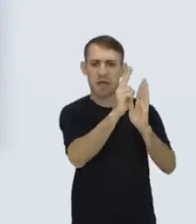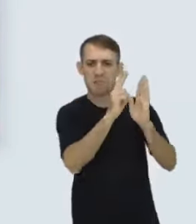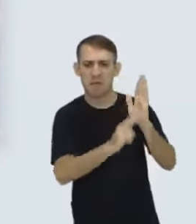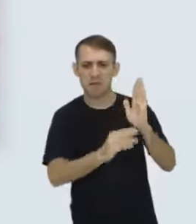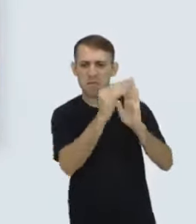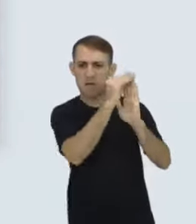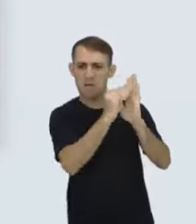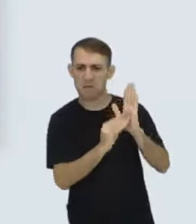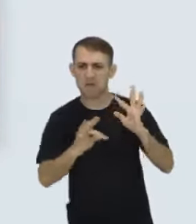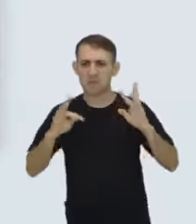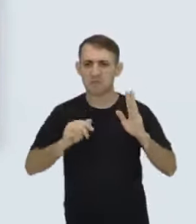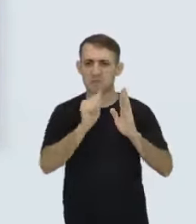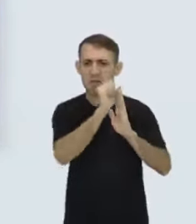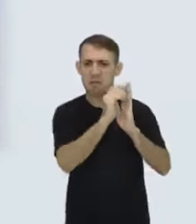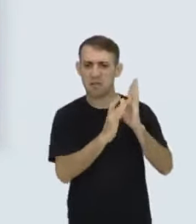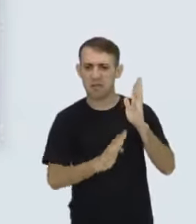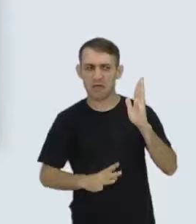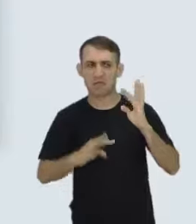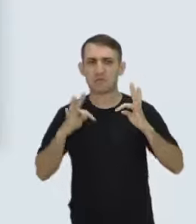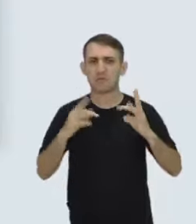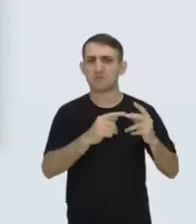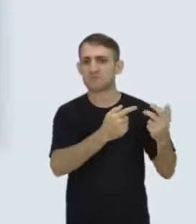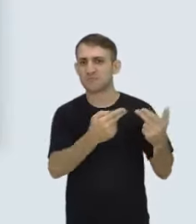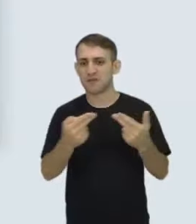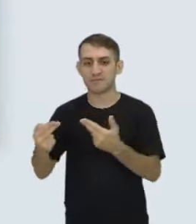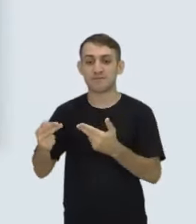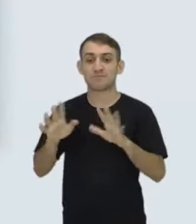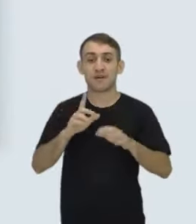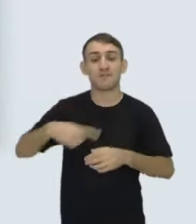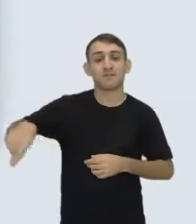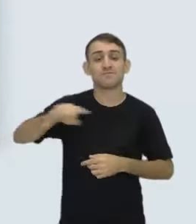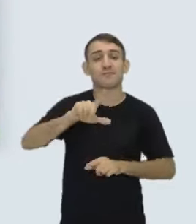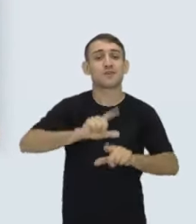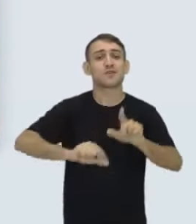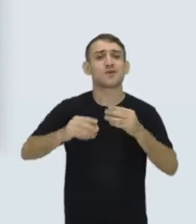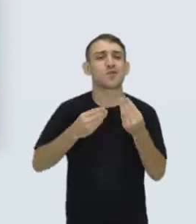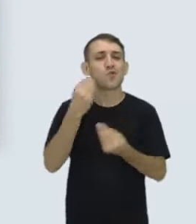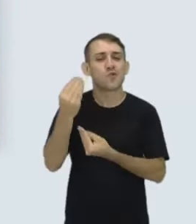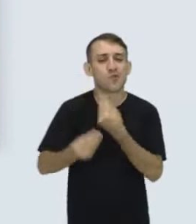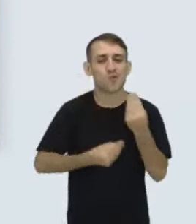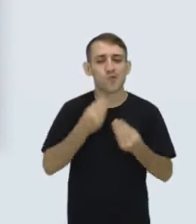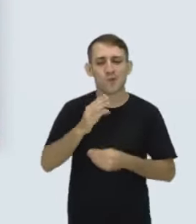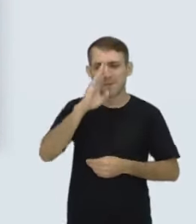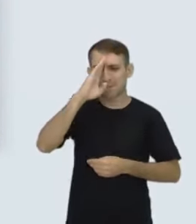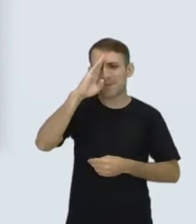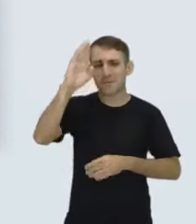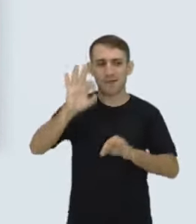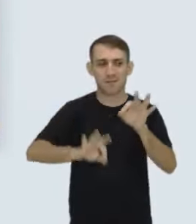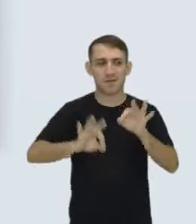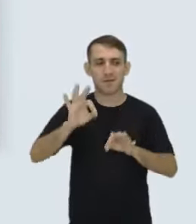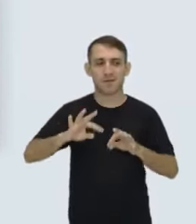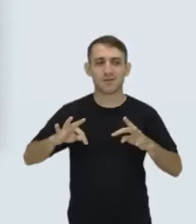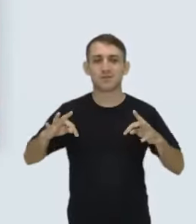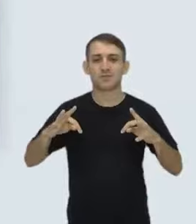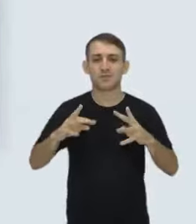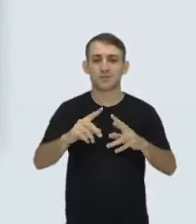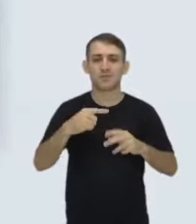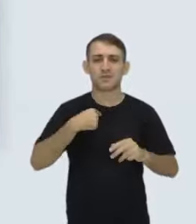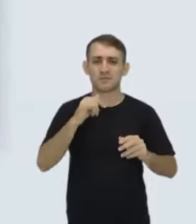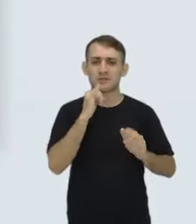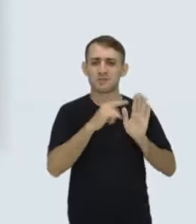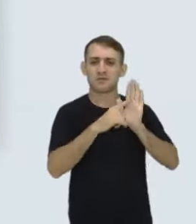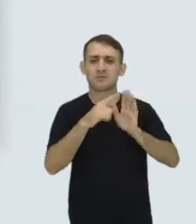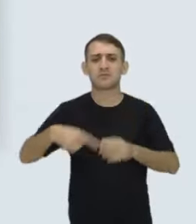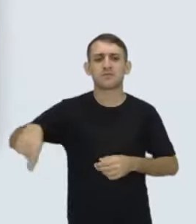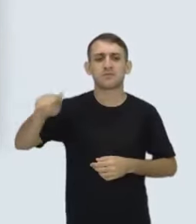colocando tudo em ordem alfabética, separando tudo por cor. Mas você que vai definir como que é o melhor tipo de organização pra você. Eu vou dar um exemplo pra vocês